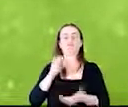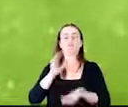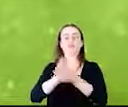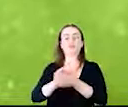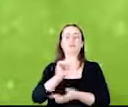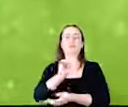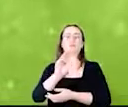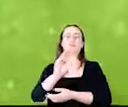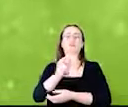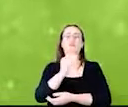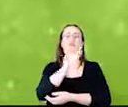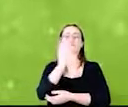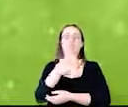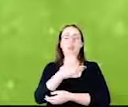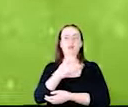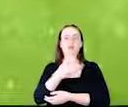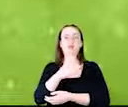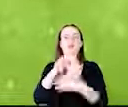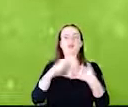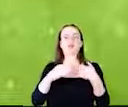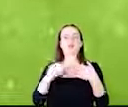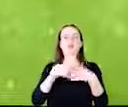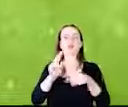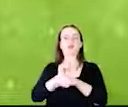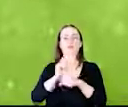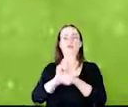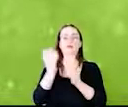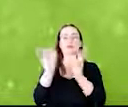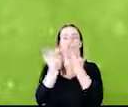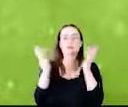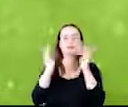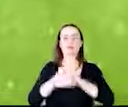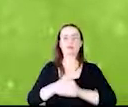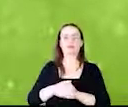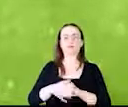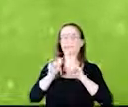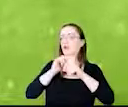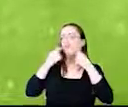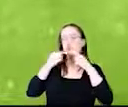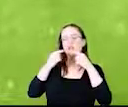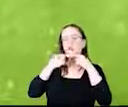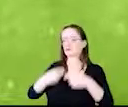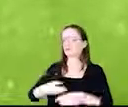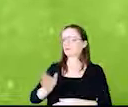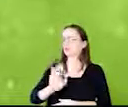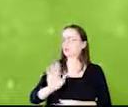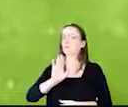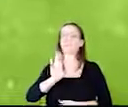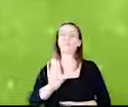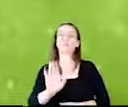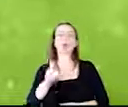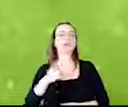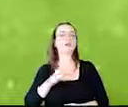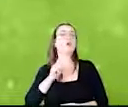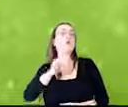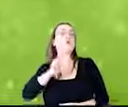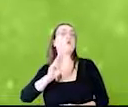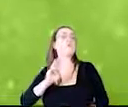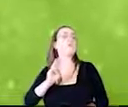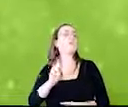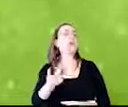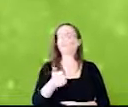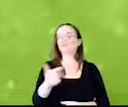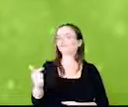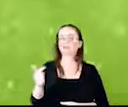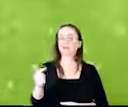dólares na preservação ambiental. Eu queria dizer para vocês que eu não estou reclamando da vida, mas nós não temos um milhão e meio de dólares, meu